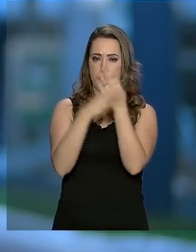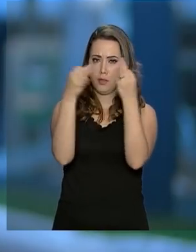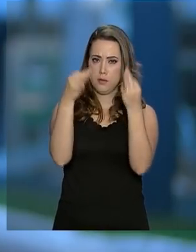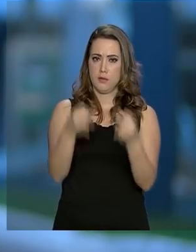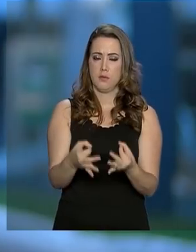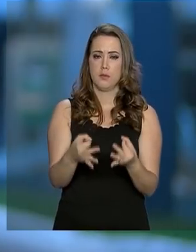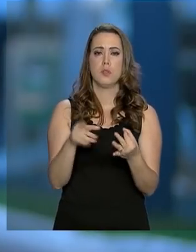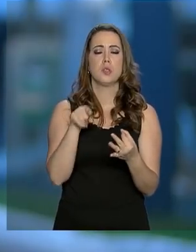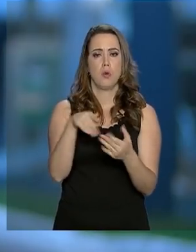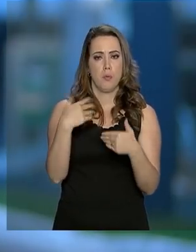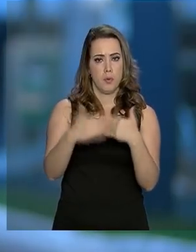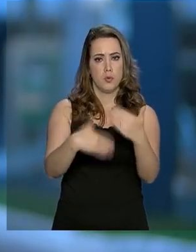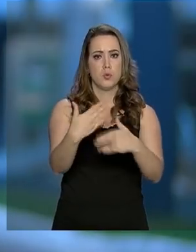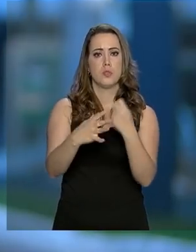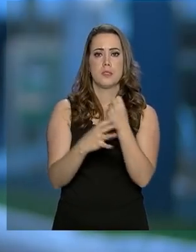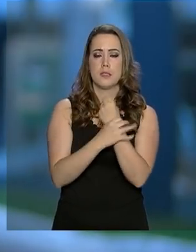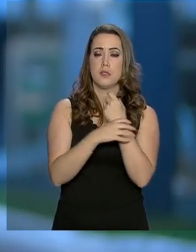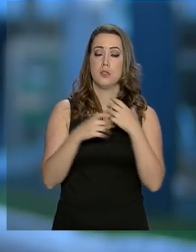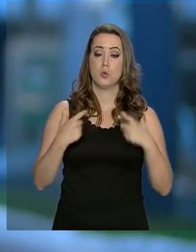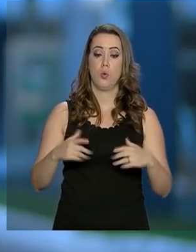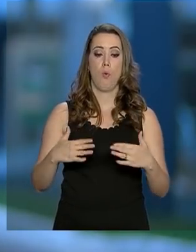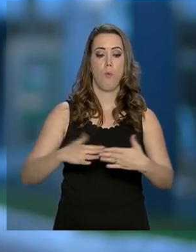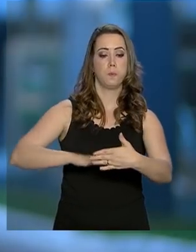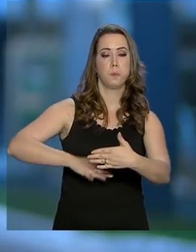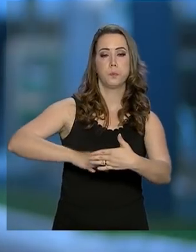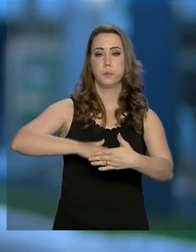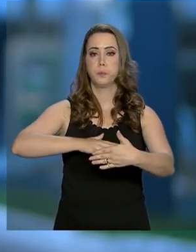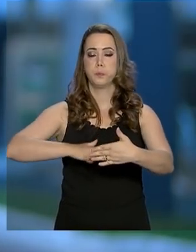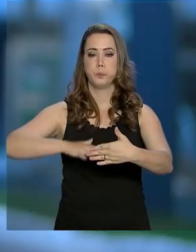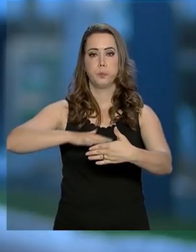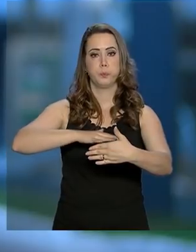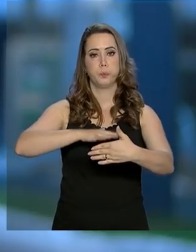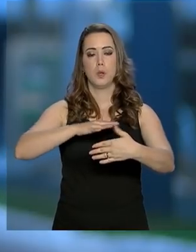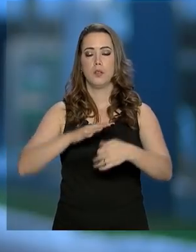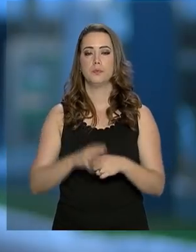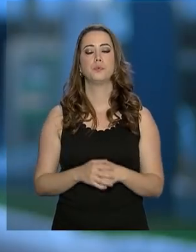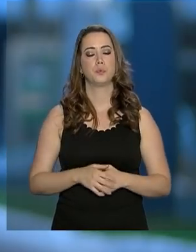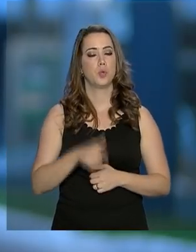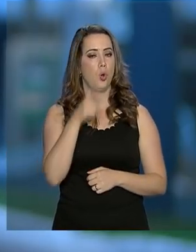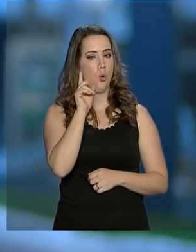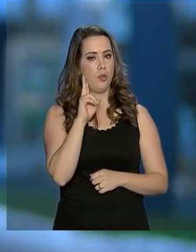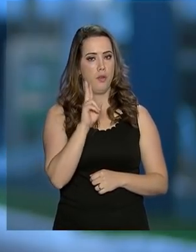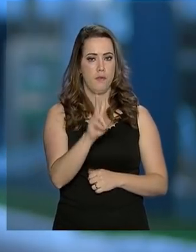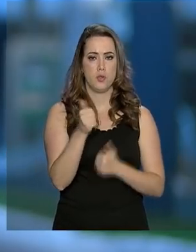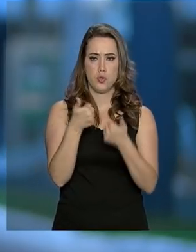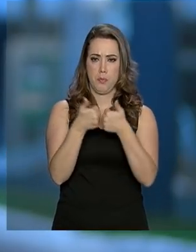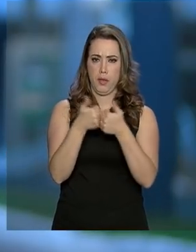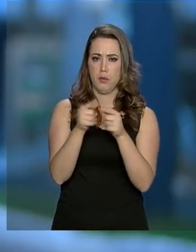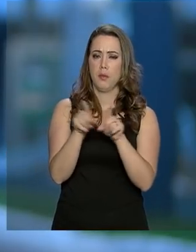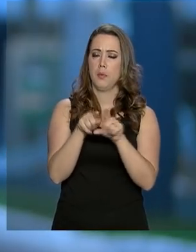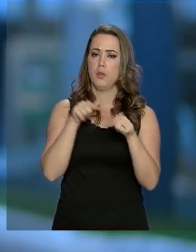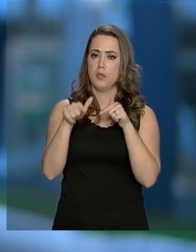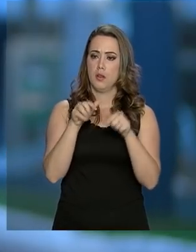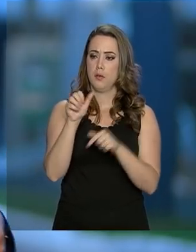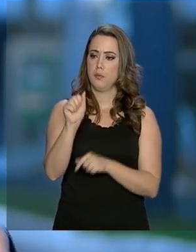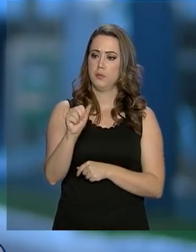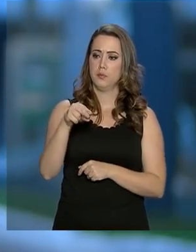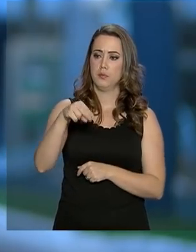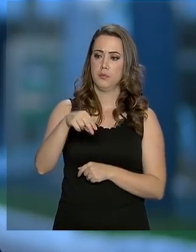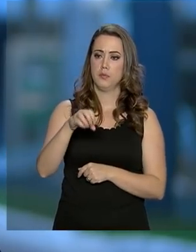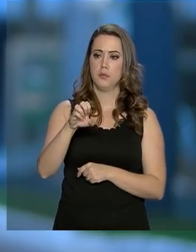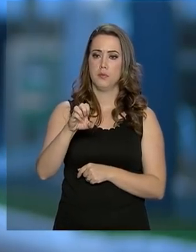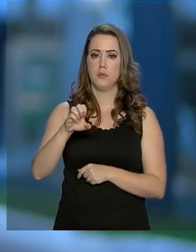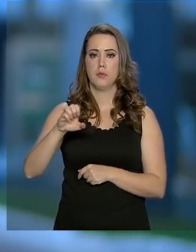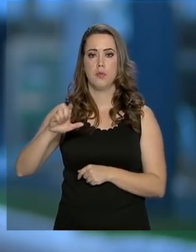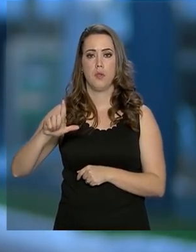espera para se manter a segurança do local. E ontem eu acompanhei esse trabalho também da ANEEL e esse trabalho foi muito parecido com